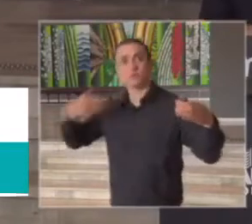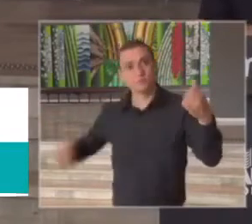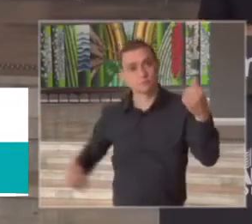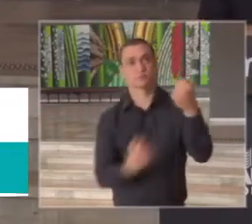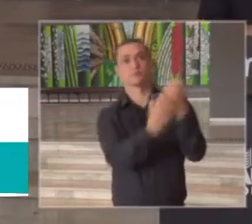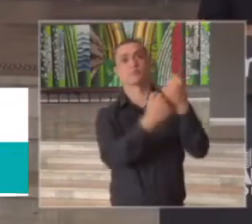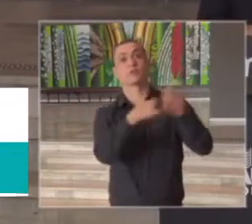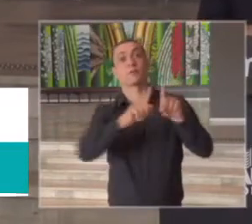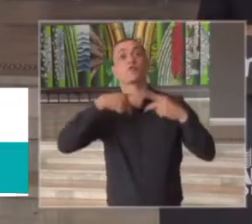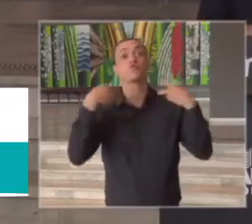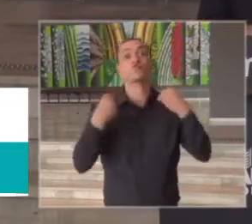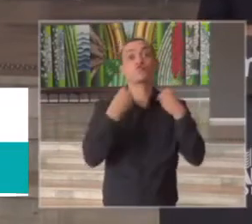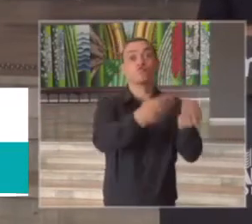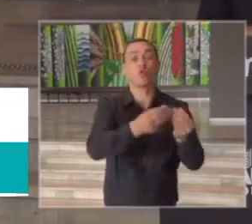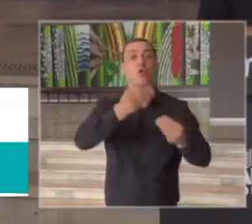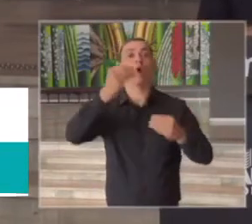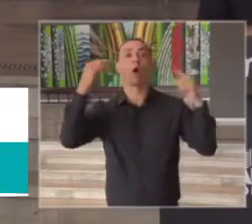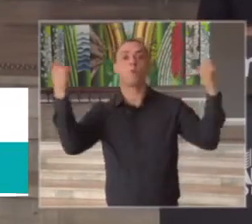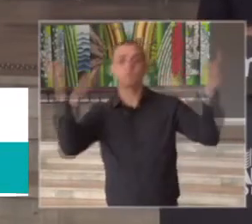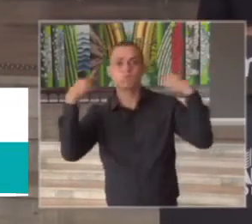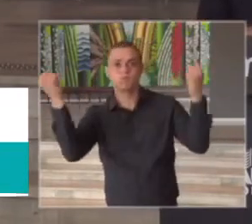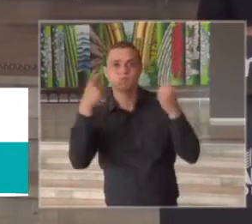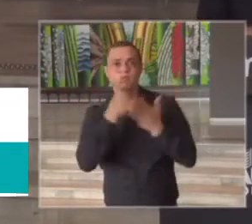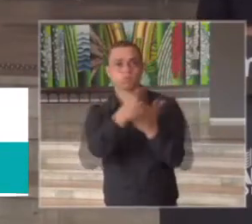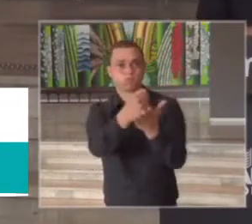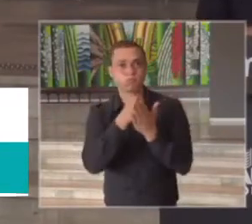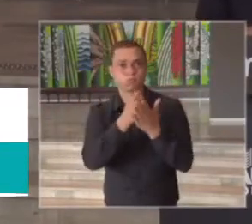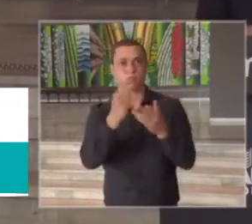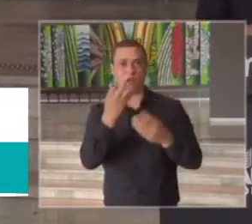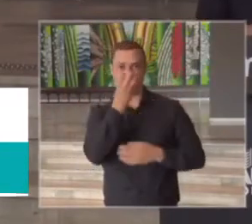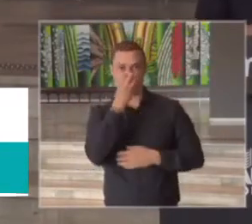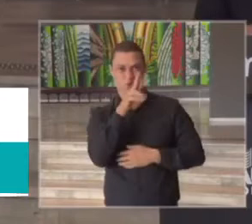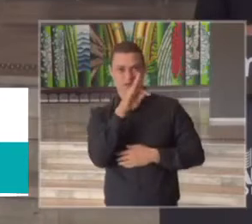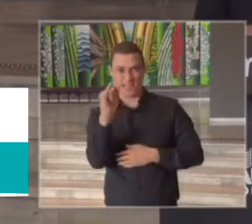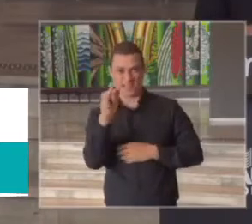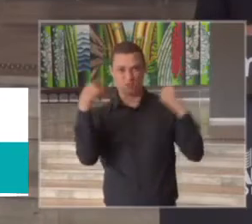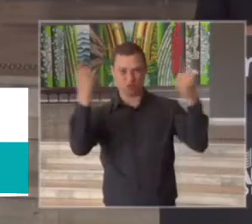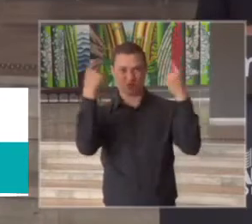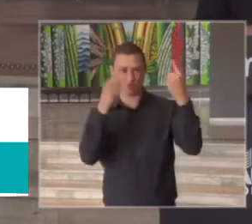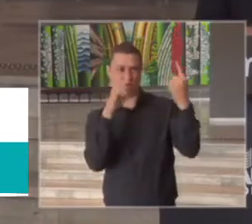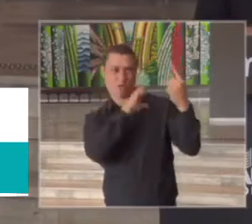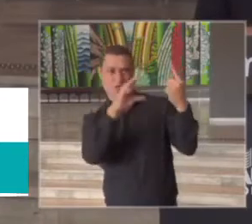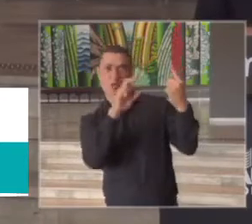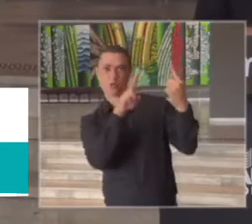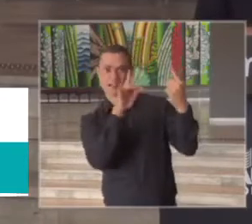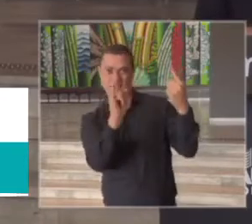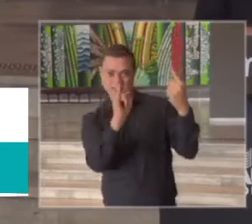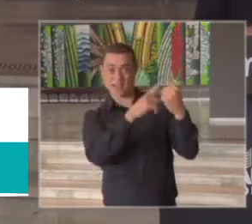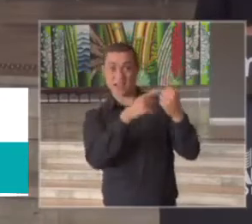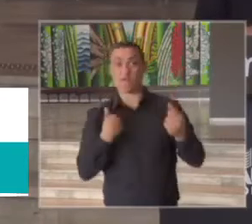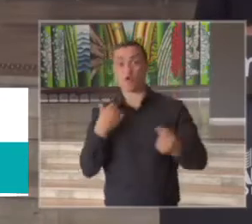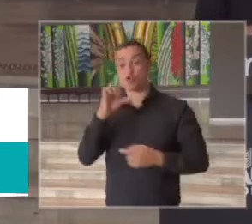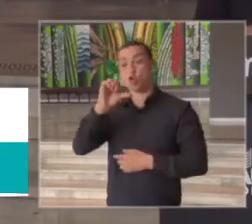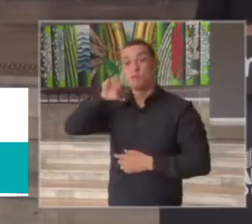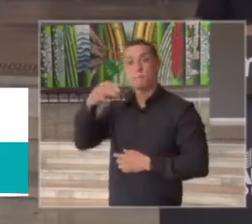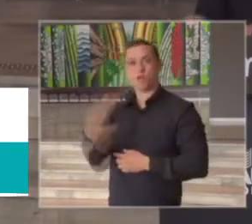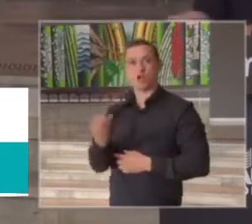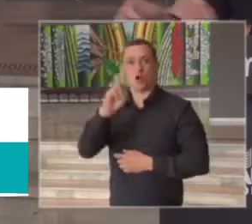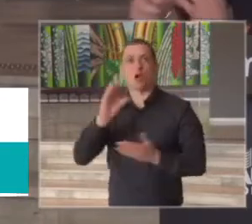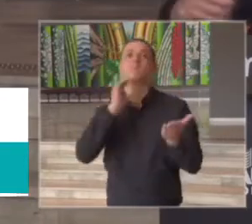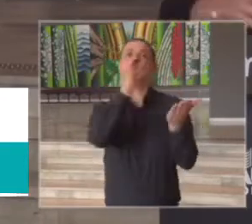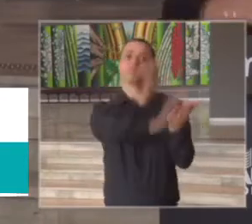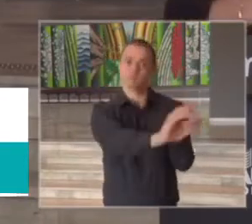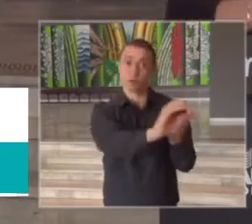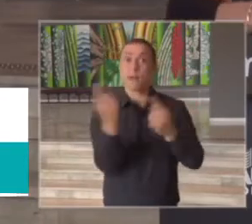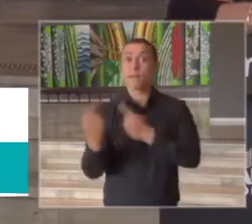com ambulâncias com respirador ambulância modelo UTI investimento de 9 milhões de reais e nós começamos